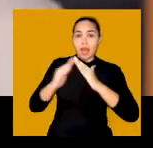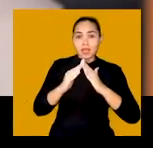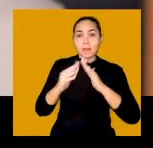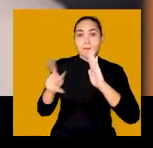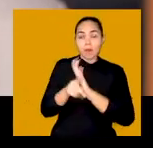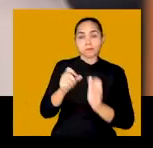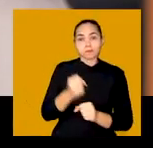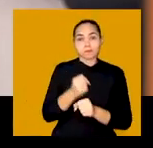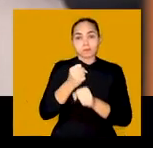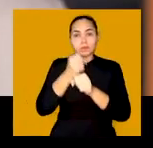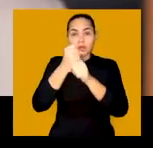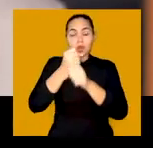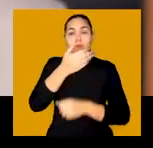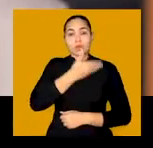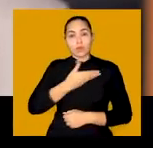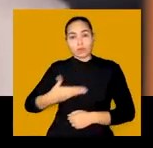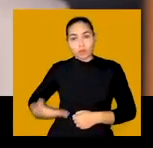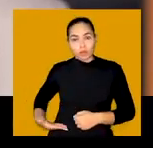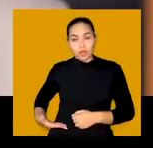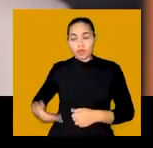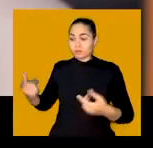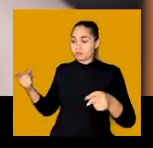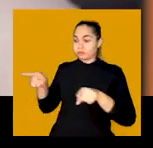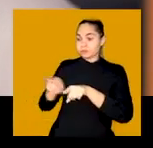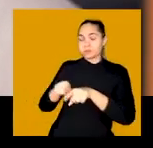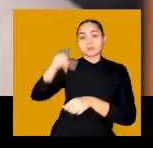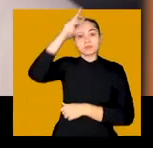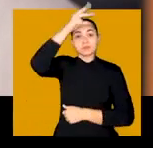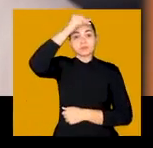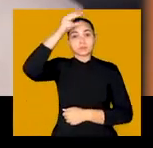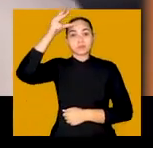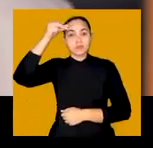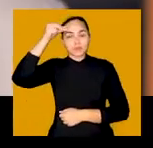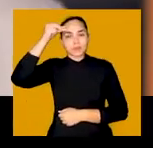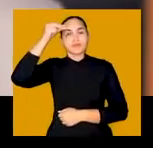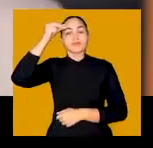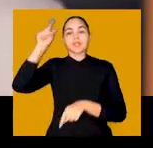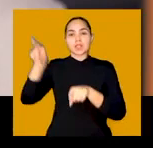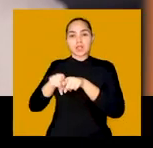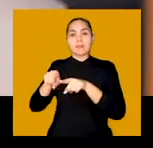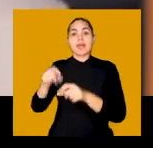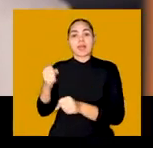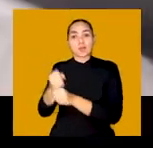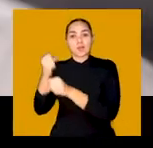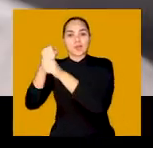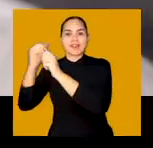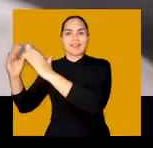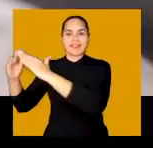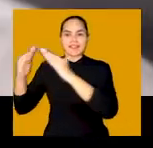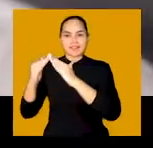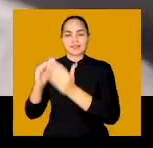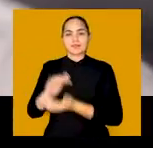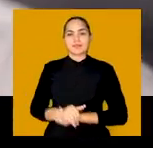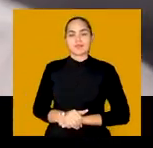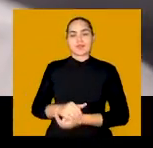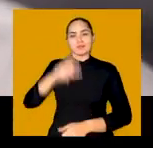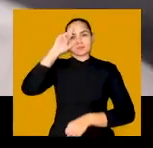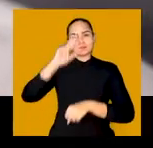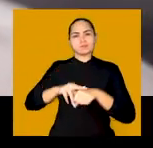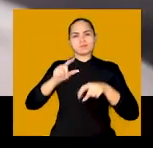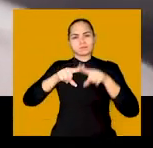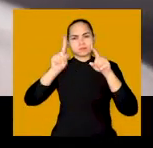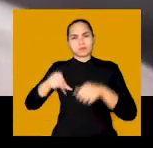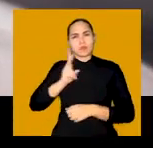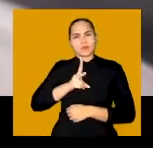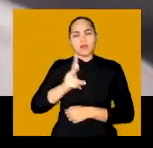casa construída, o governo do estado, como parceiro da prefeitura, vai construir mais uma. Vou ampliar o trabalho que o Roberto